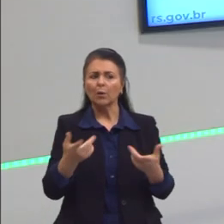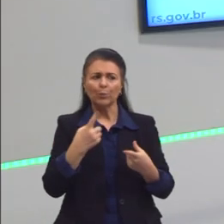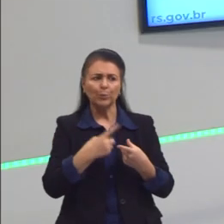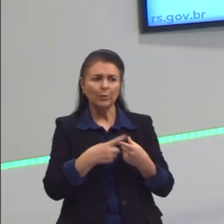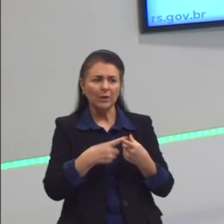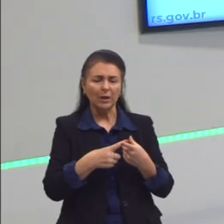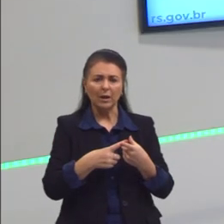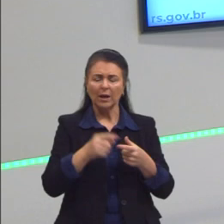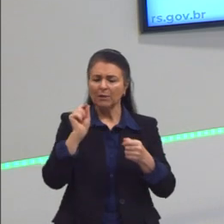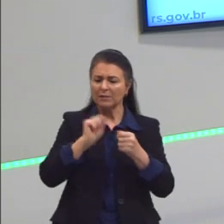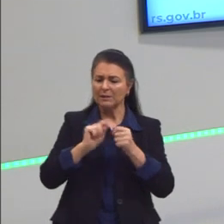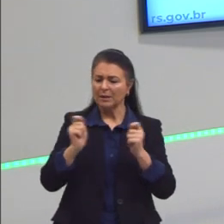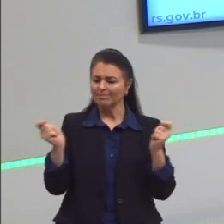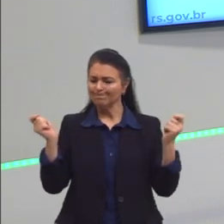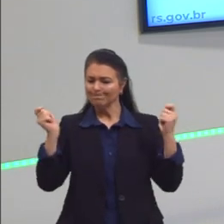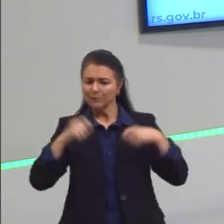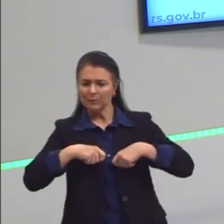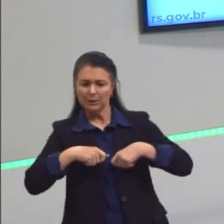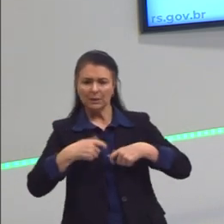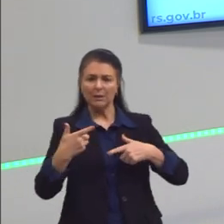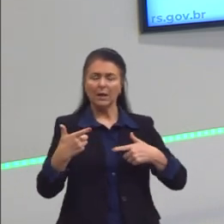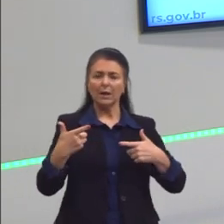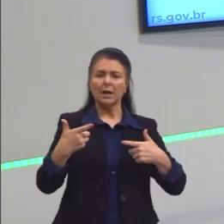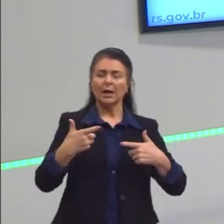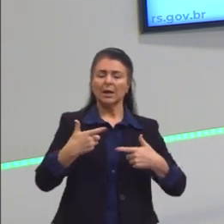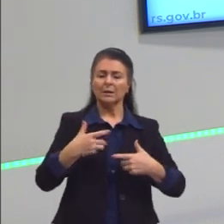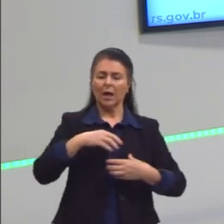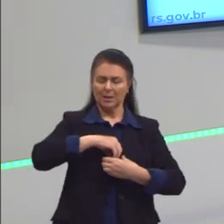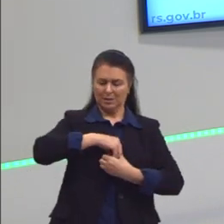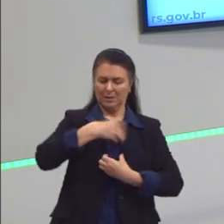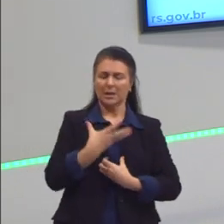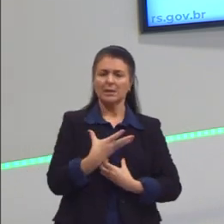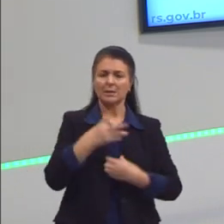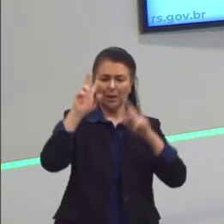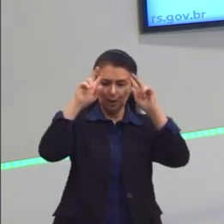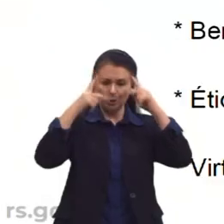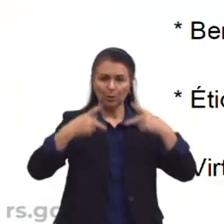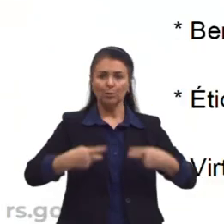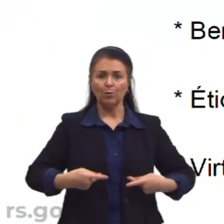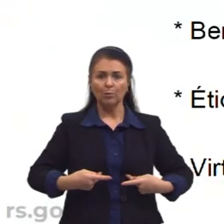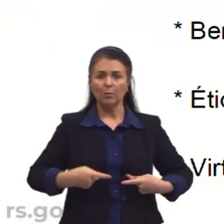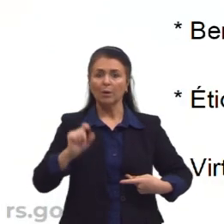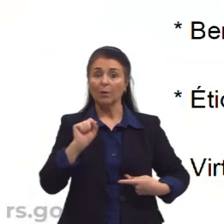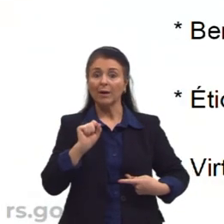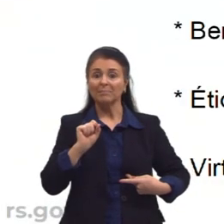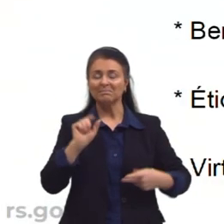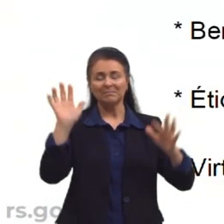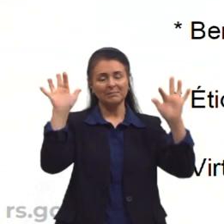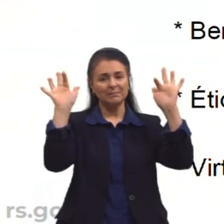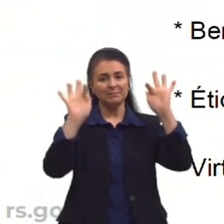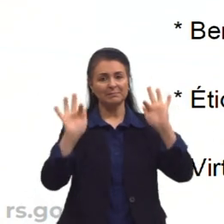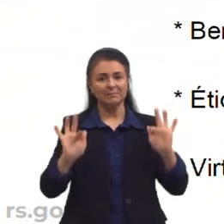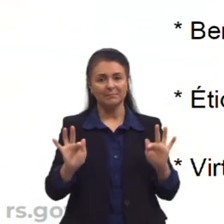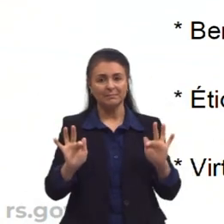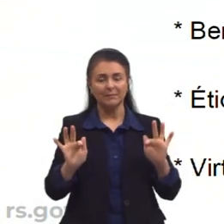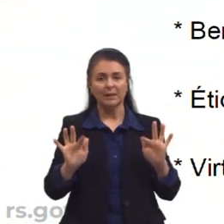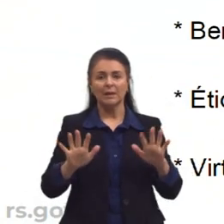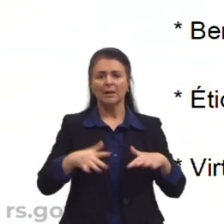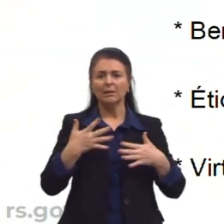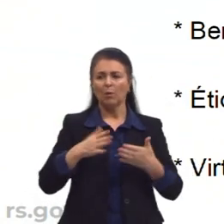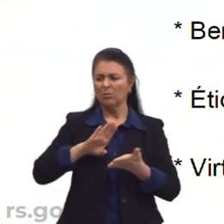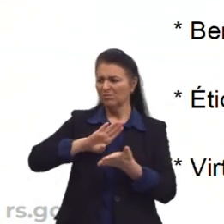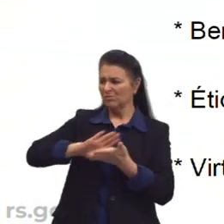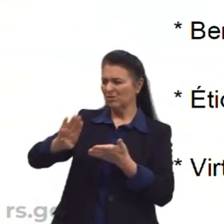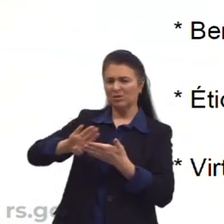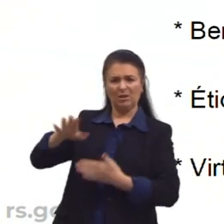potências, ou da potência, da essência do ser humano, é a felicidade. Olha aqui, ele também coloca, eliminar os